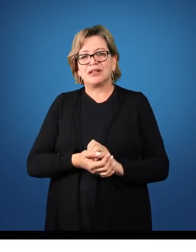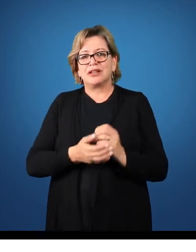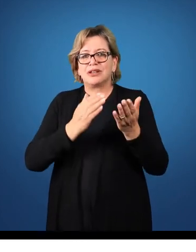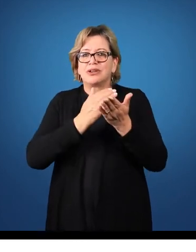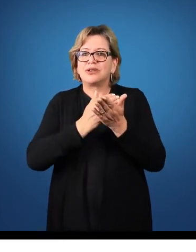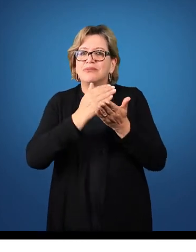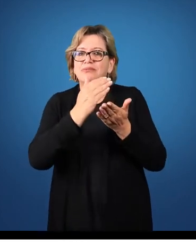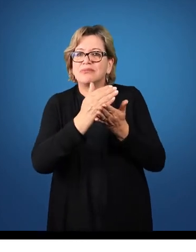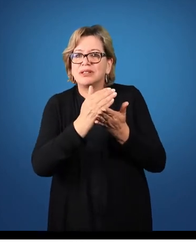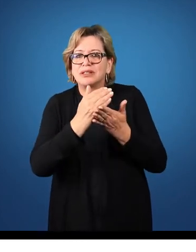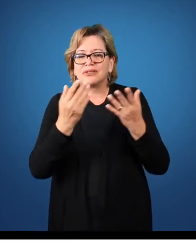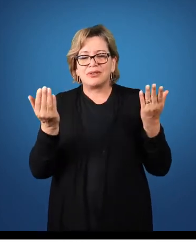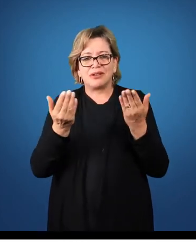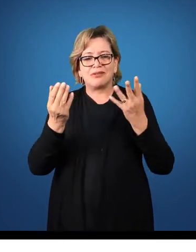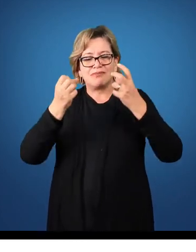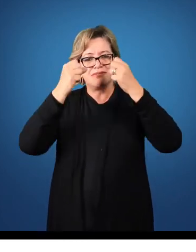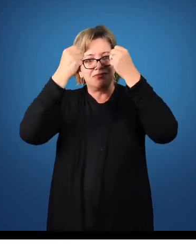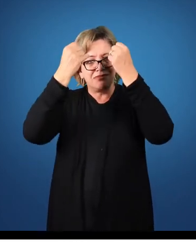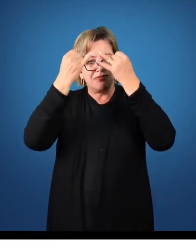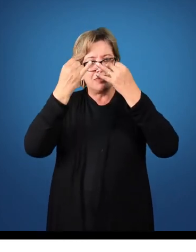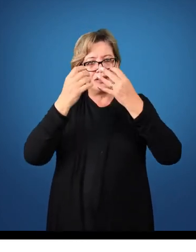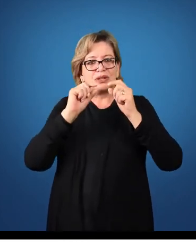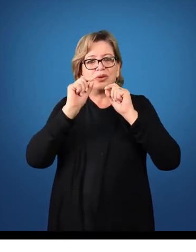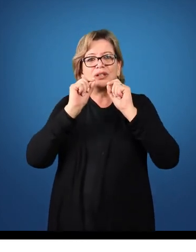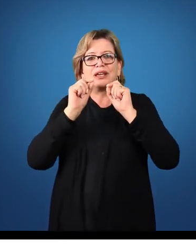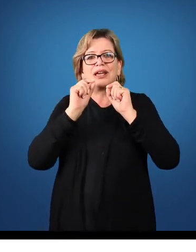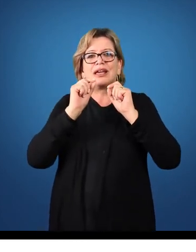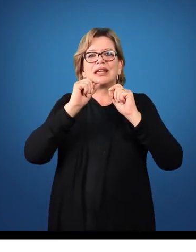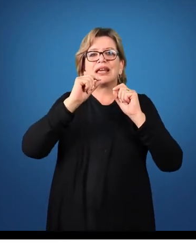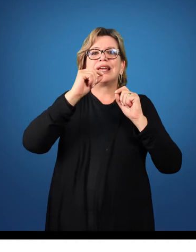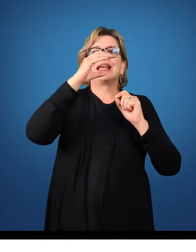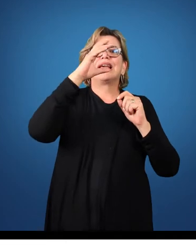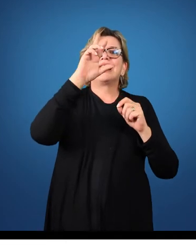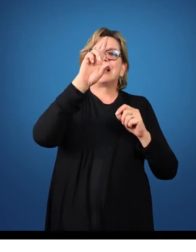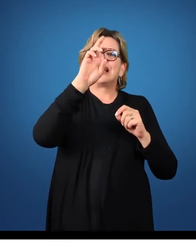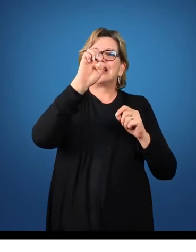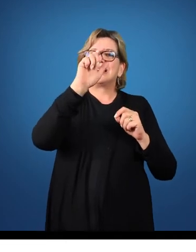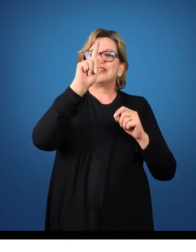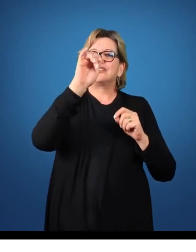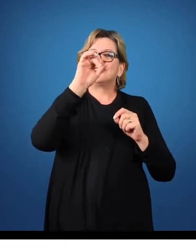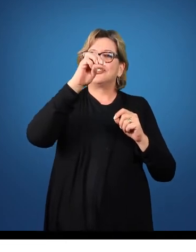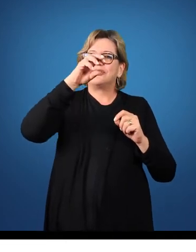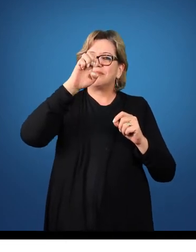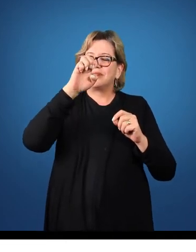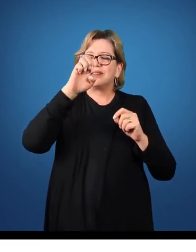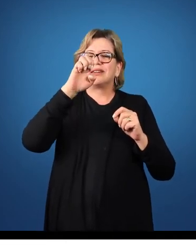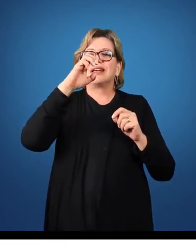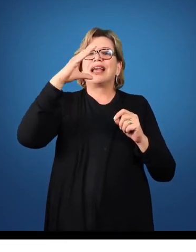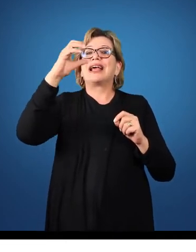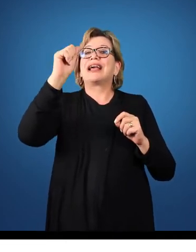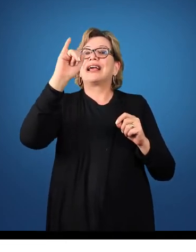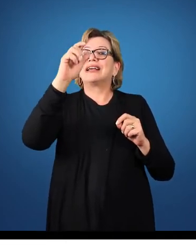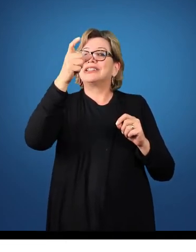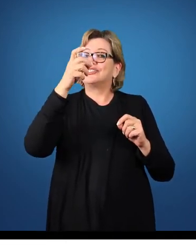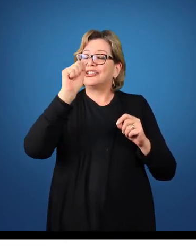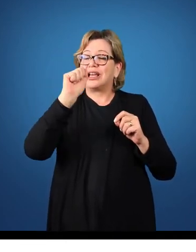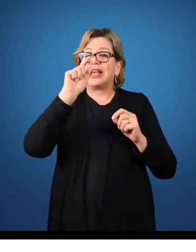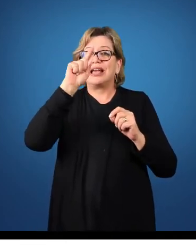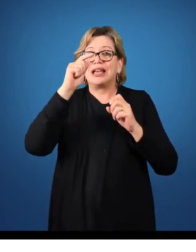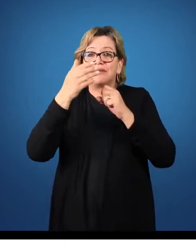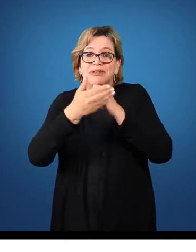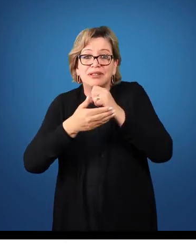Inicialmente vamos trabalhar com o que é um regime de caixa. Regime de caixa basicamente é aquele que nós,